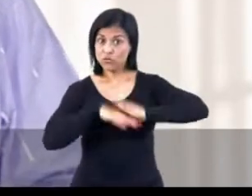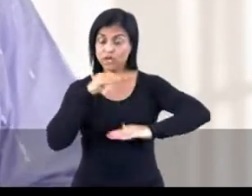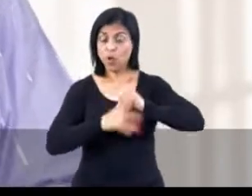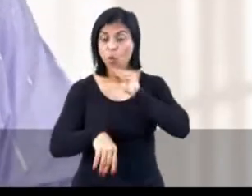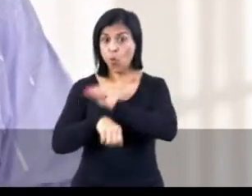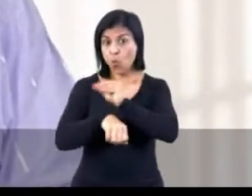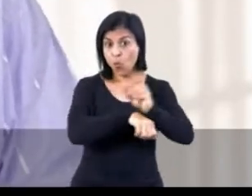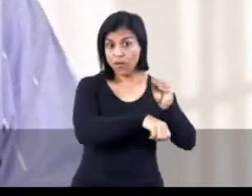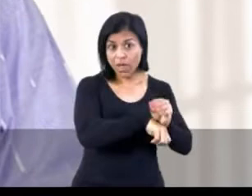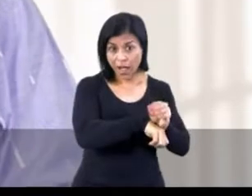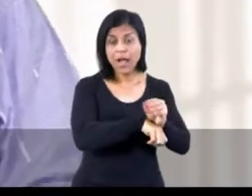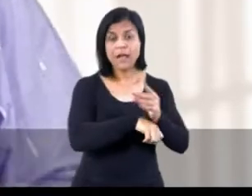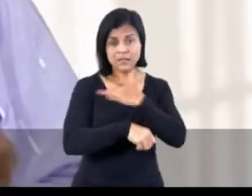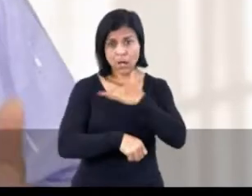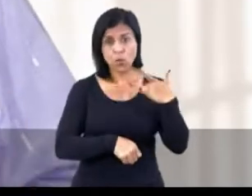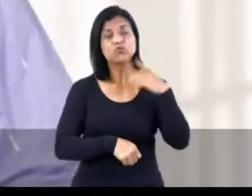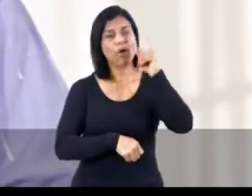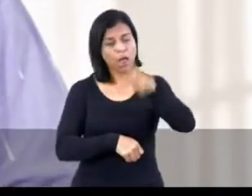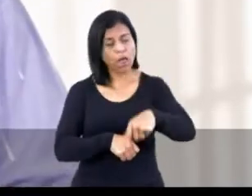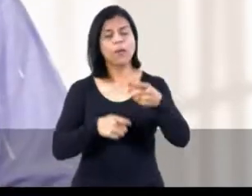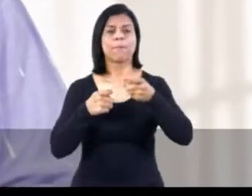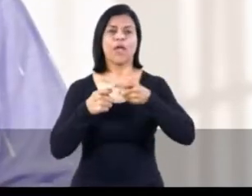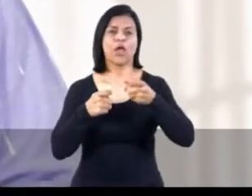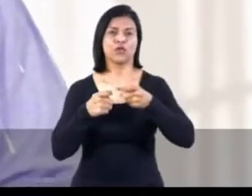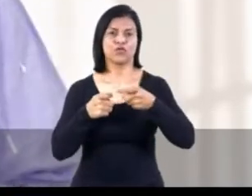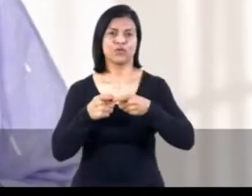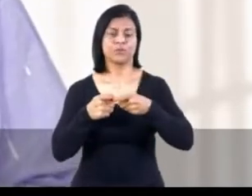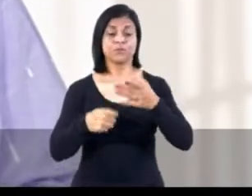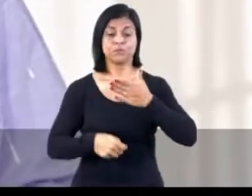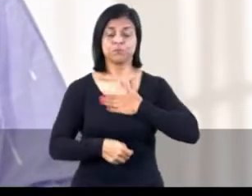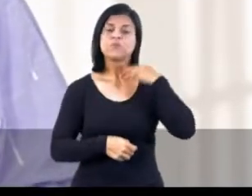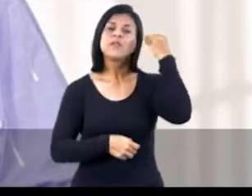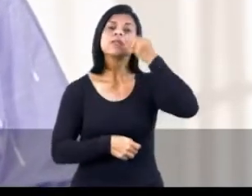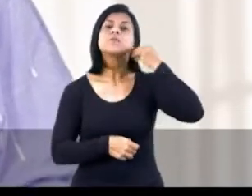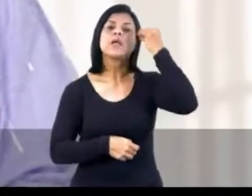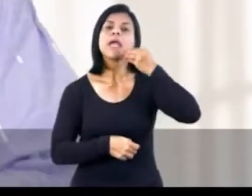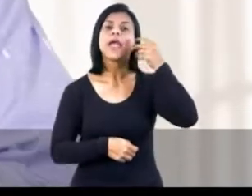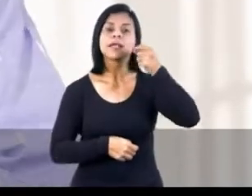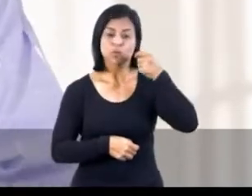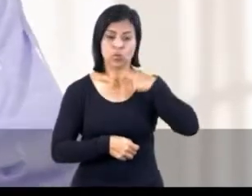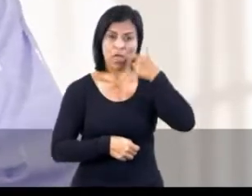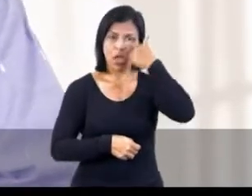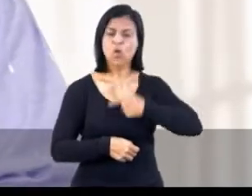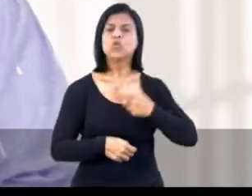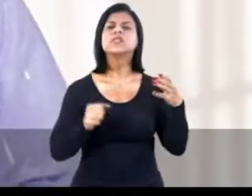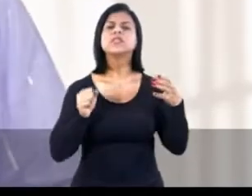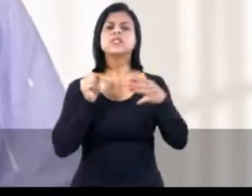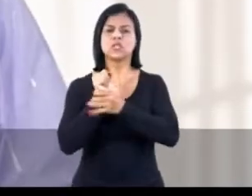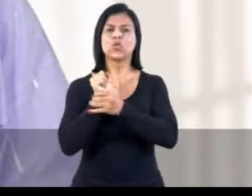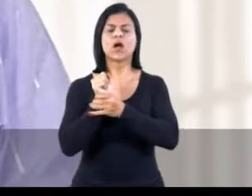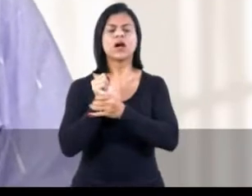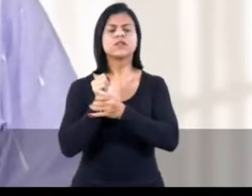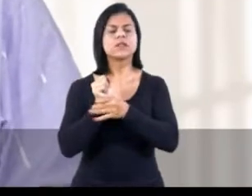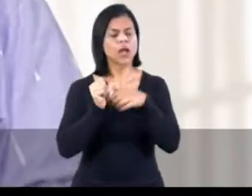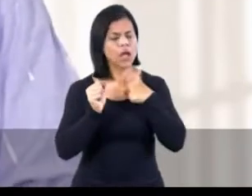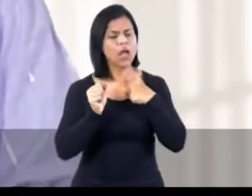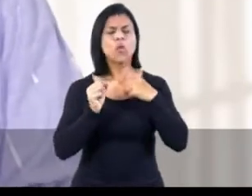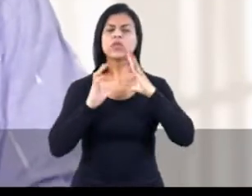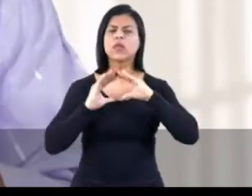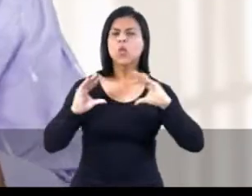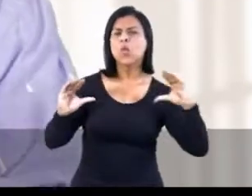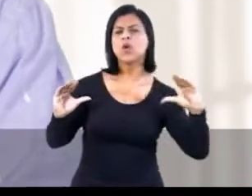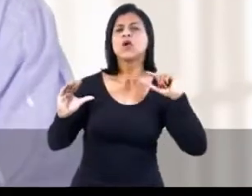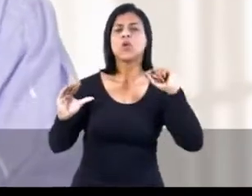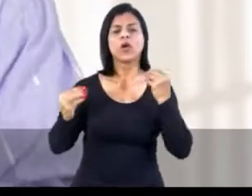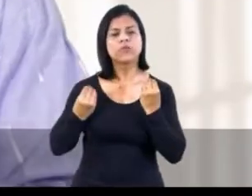para cuidar da saúde do que um médico. Minha experiência me dá segurança e tranquilidade para